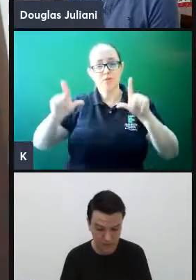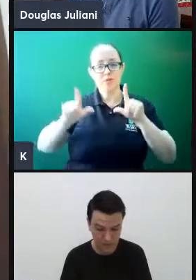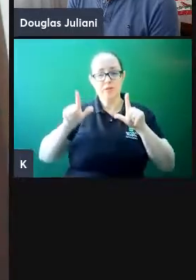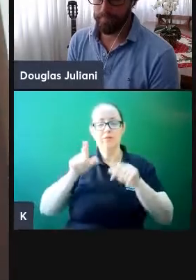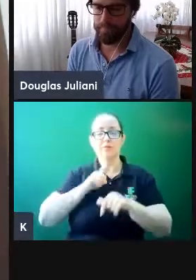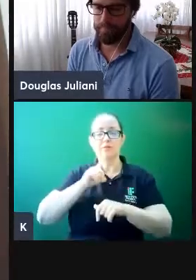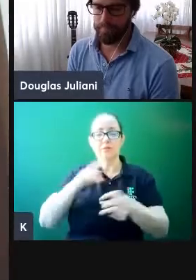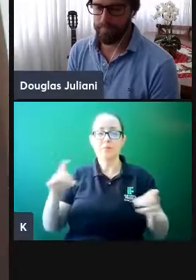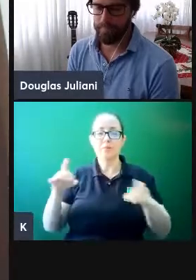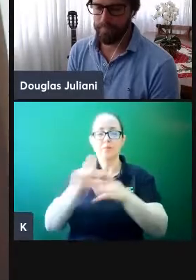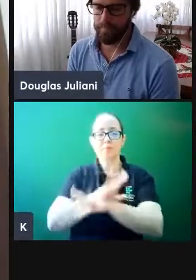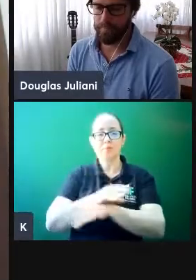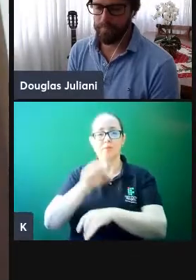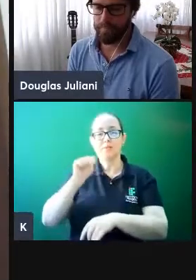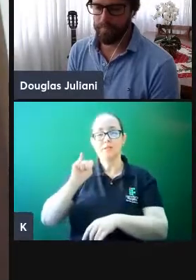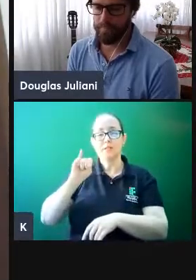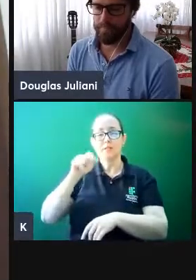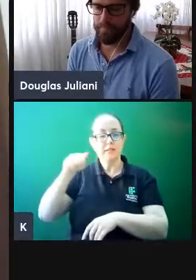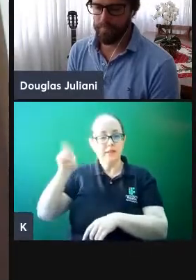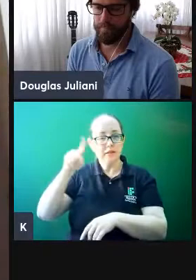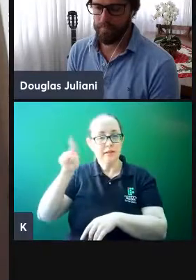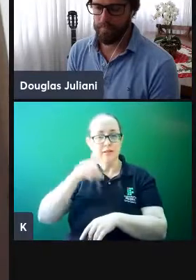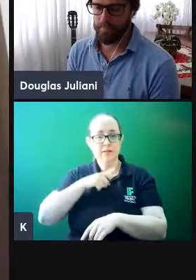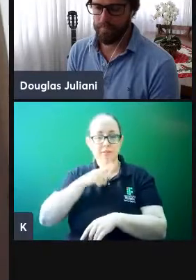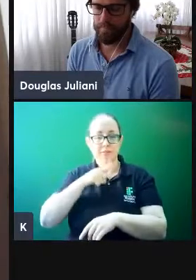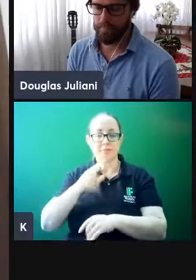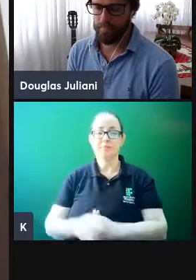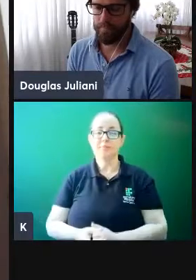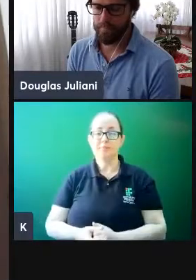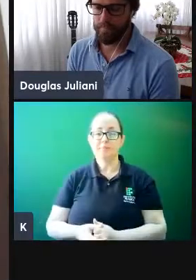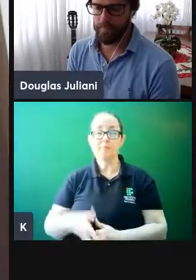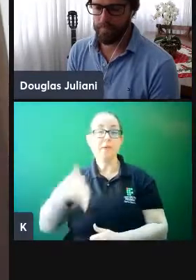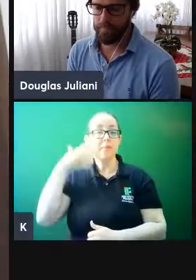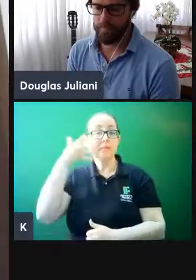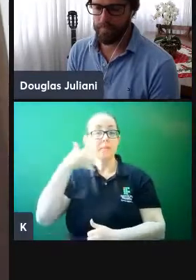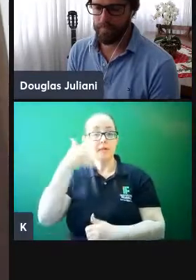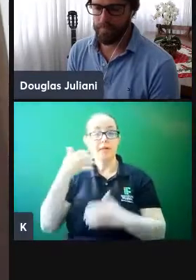sistema. A palestra de hoje